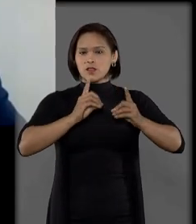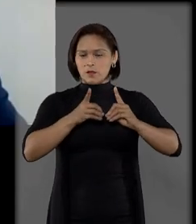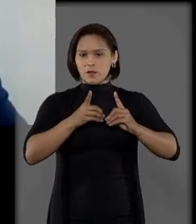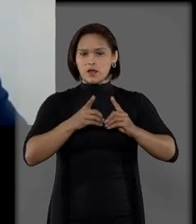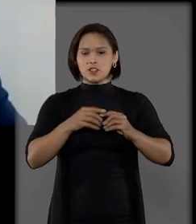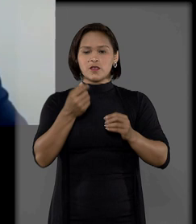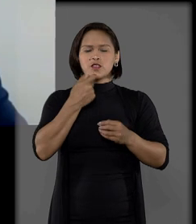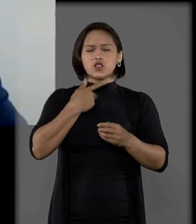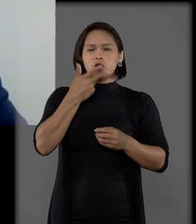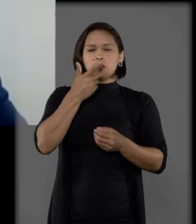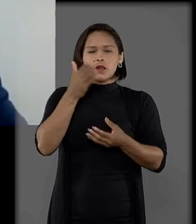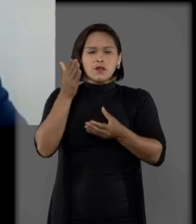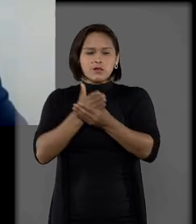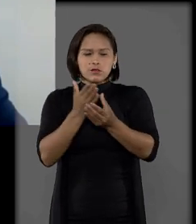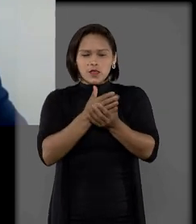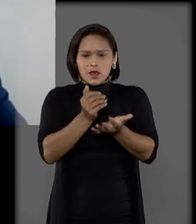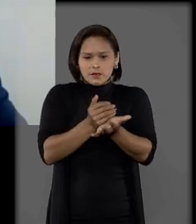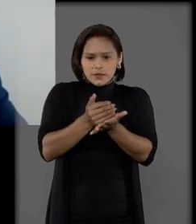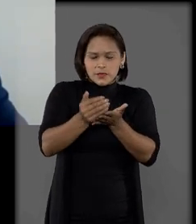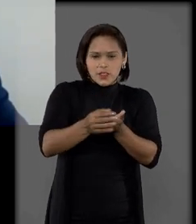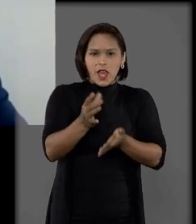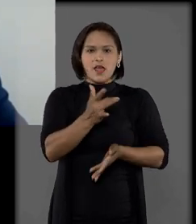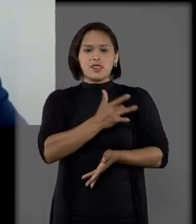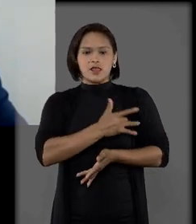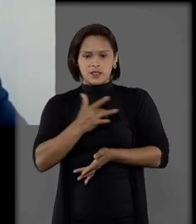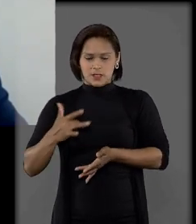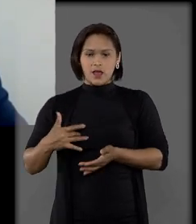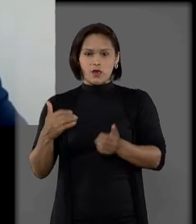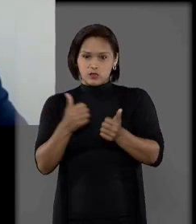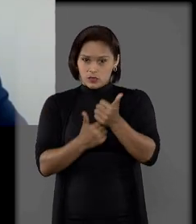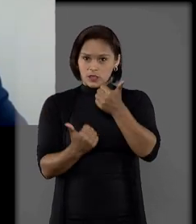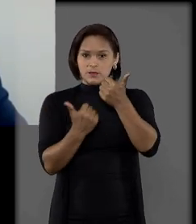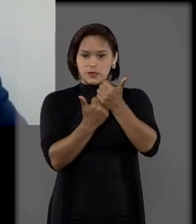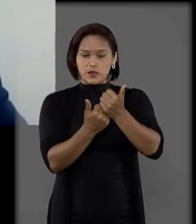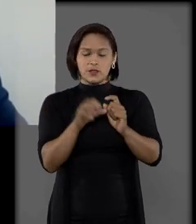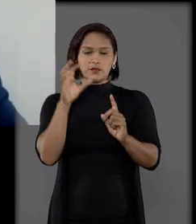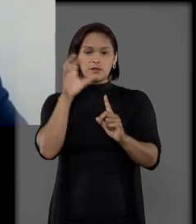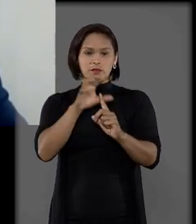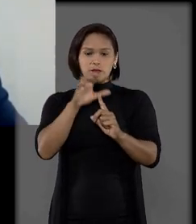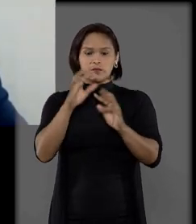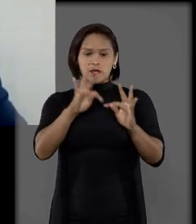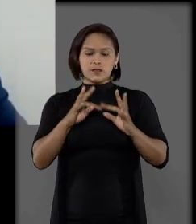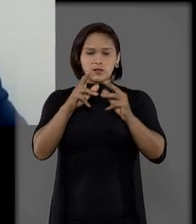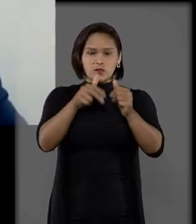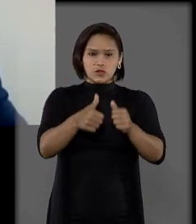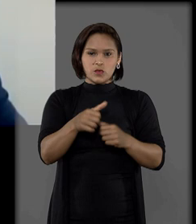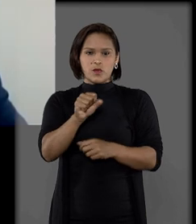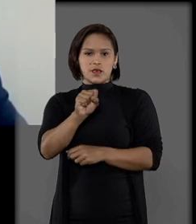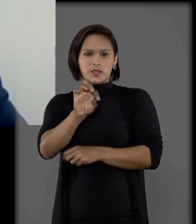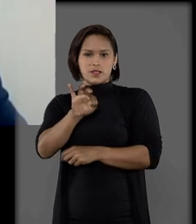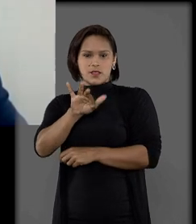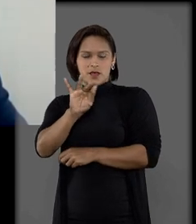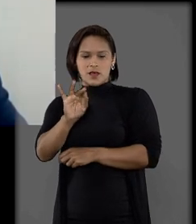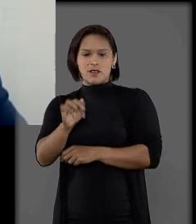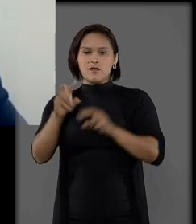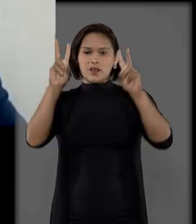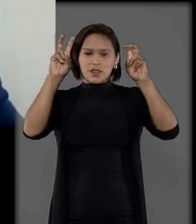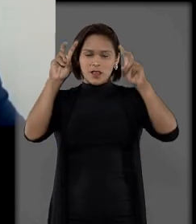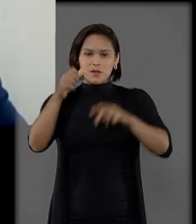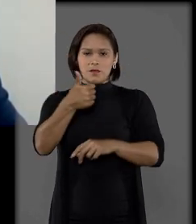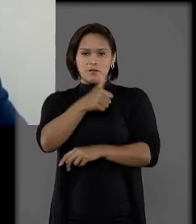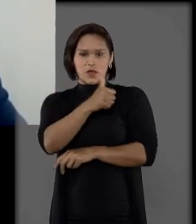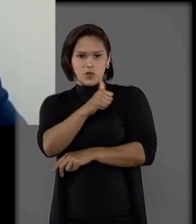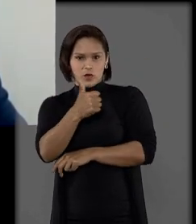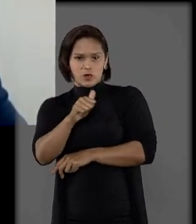serão sobre o rol de procedimentos da saúde suplementar e o impacto da repercussão geral do STF, tema 1011,